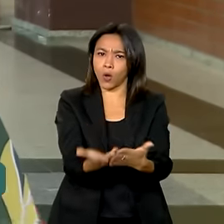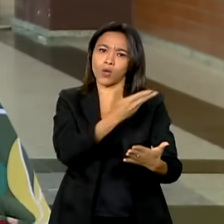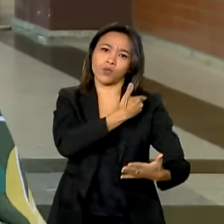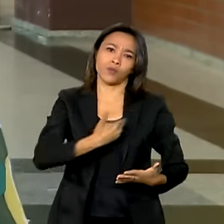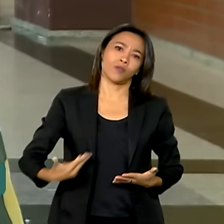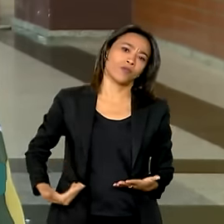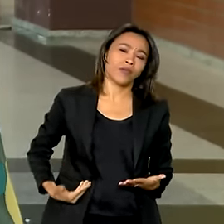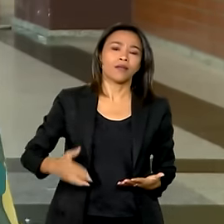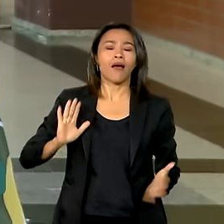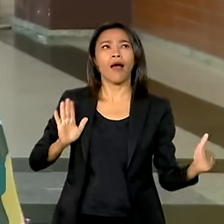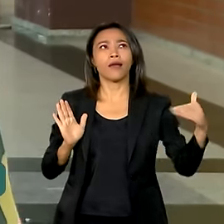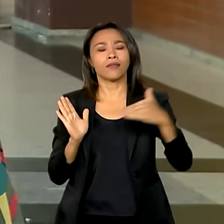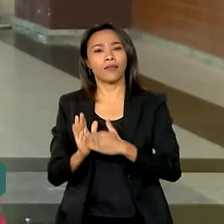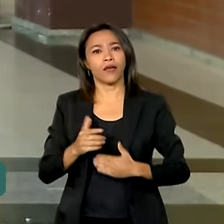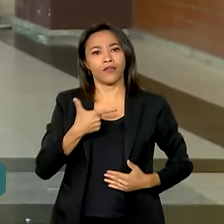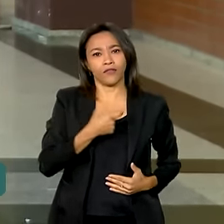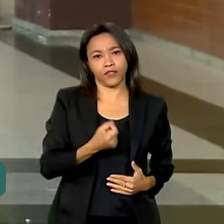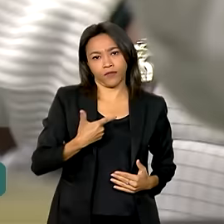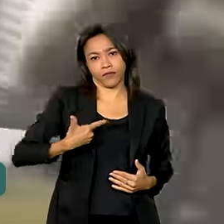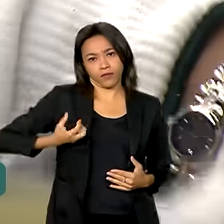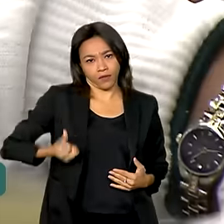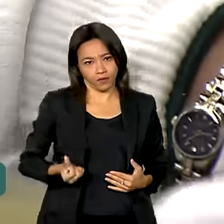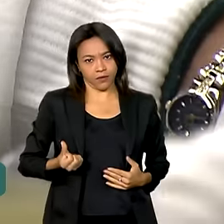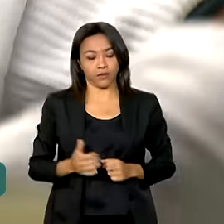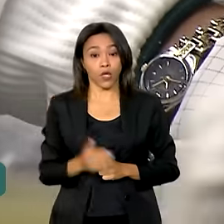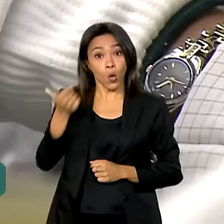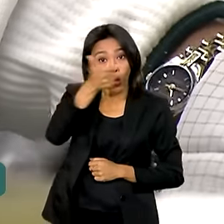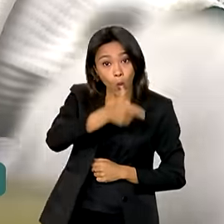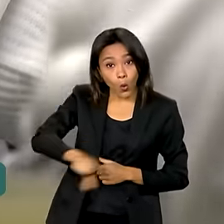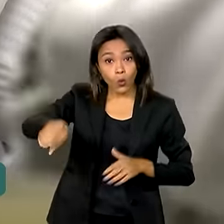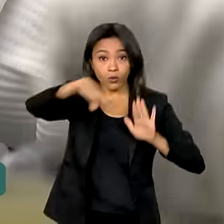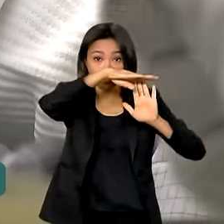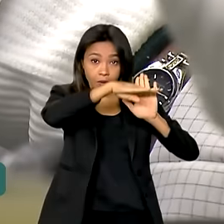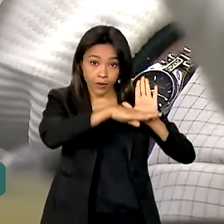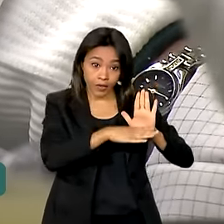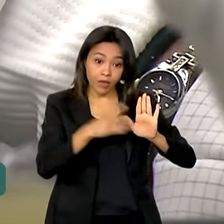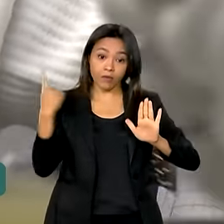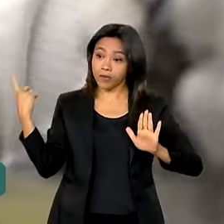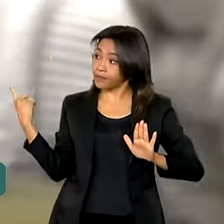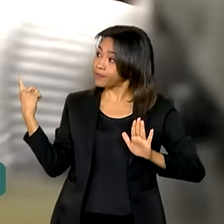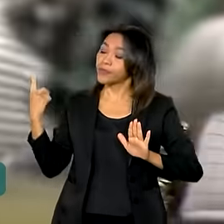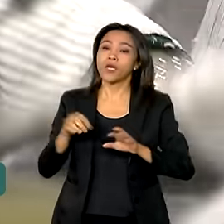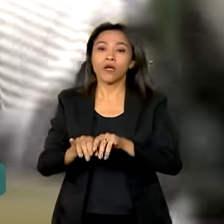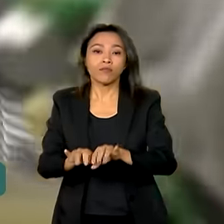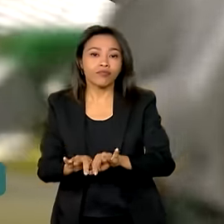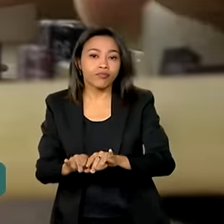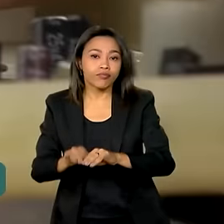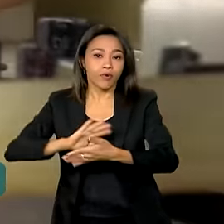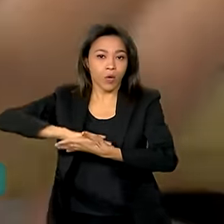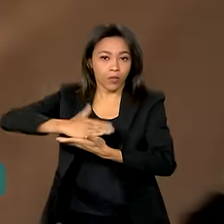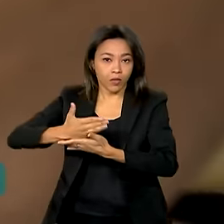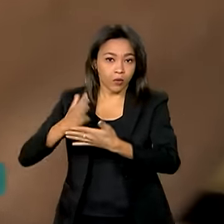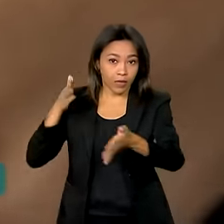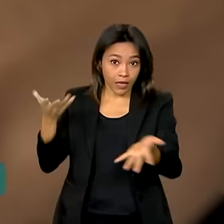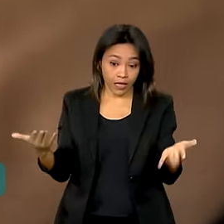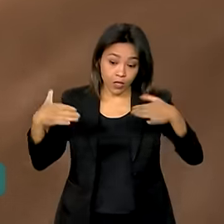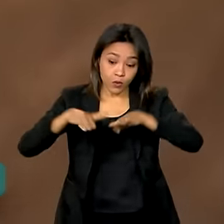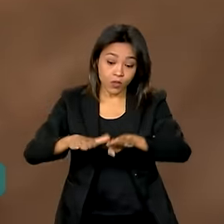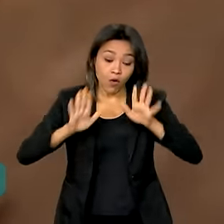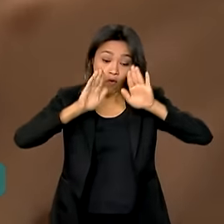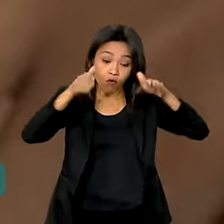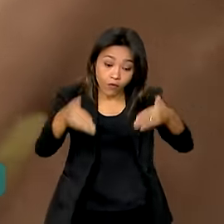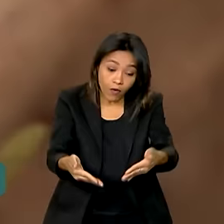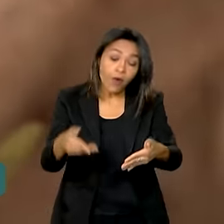ensino até 2026. Outro programa, Computadores para Inclusão, também foca na